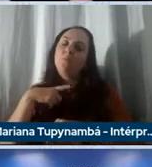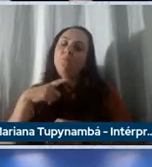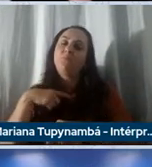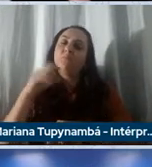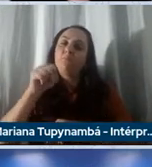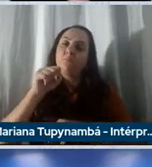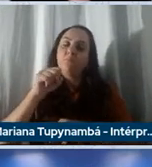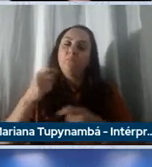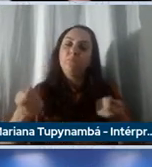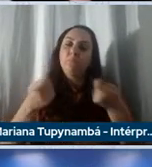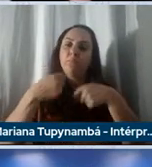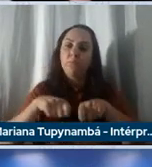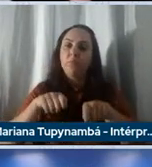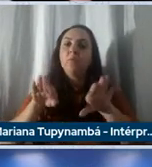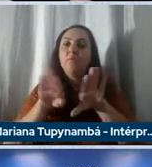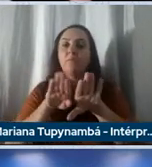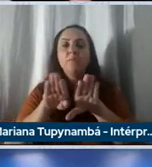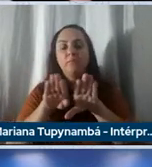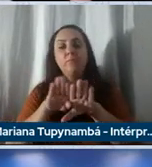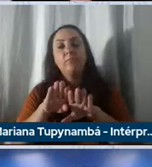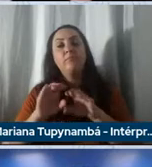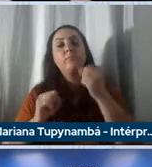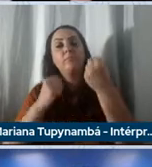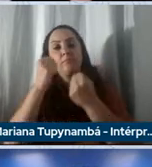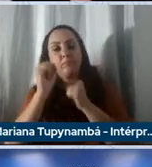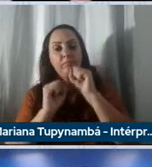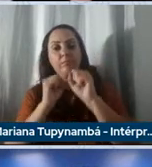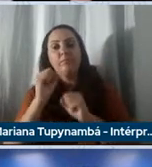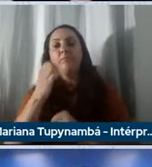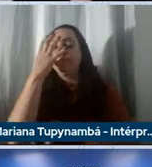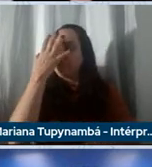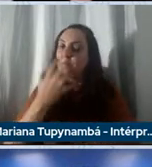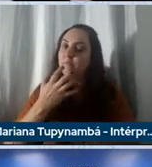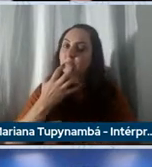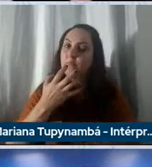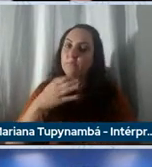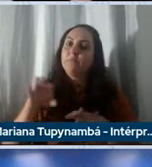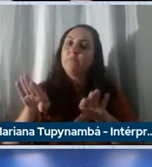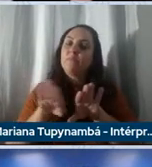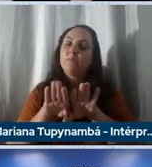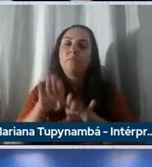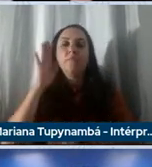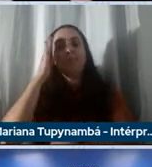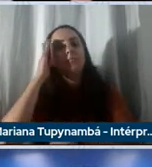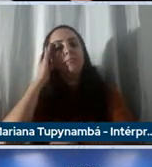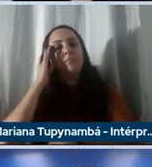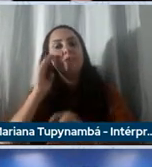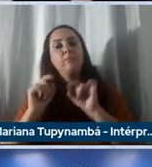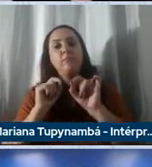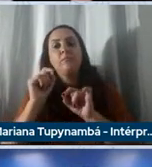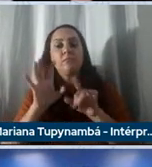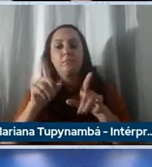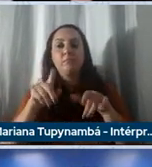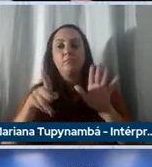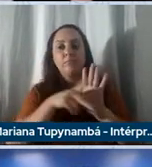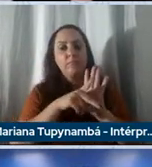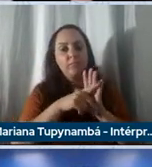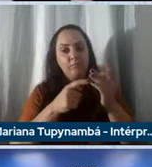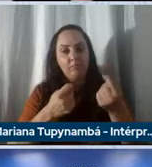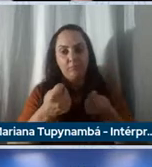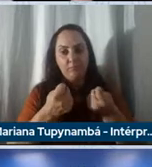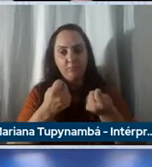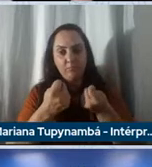reconhece na Estelantes, uma instituição extremamente séria, que sabe muito bem o que é próprio do seu negócio.